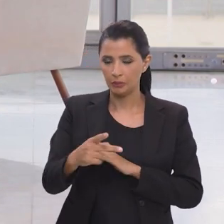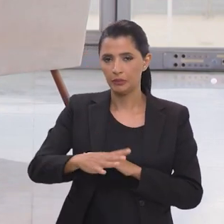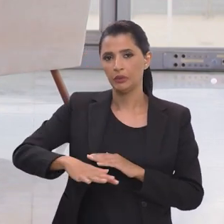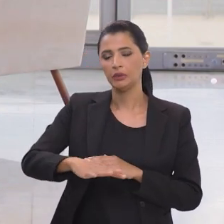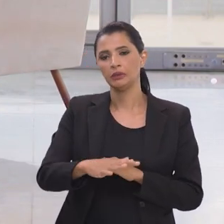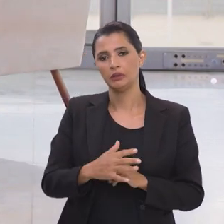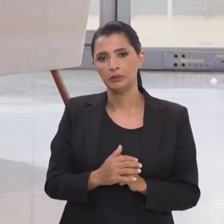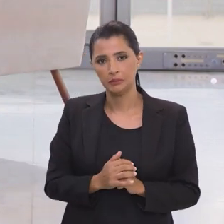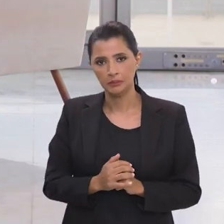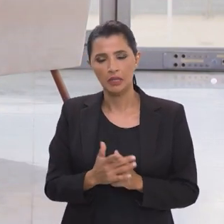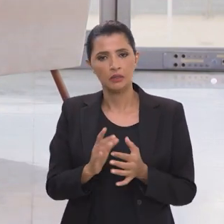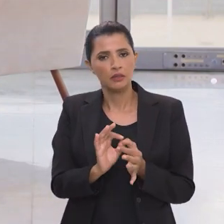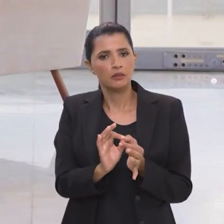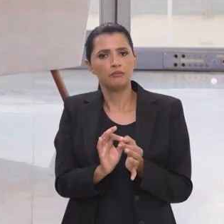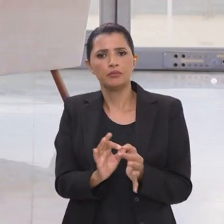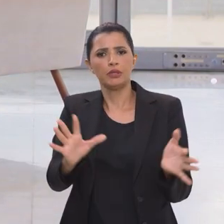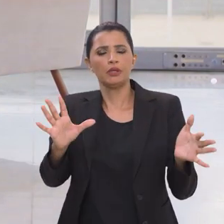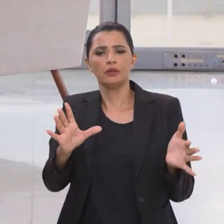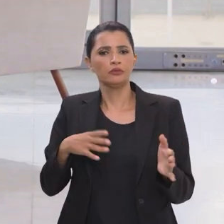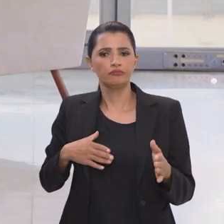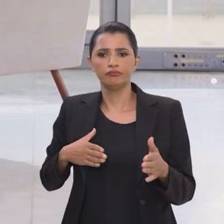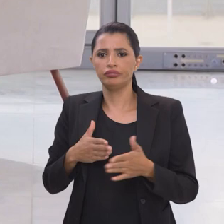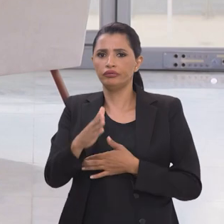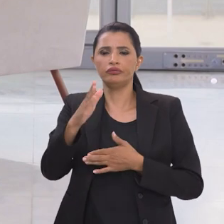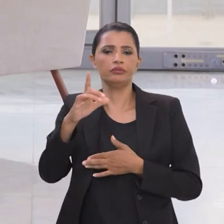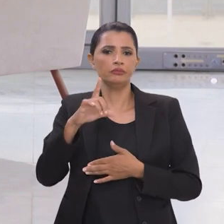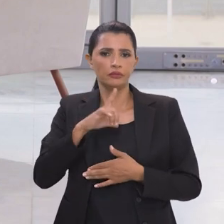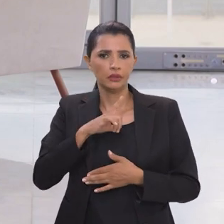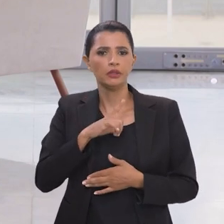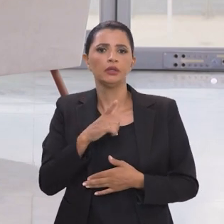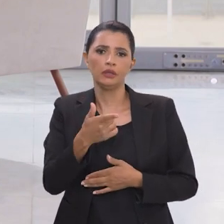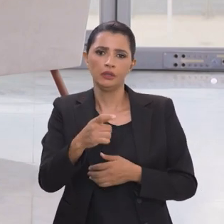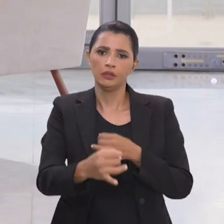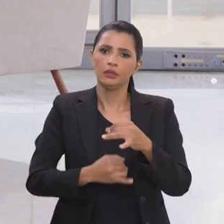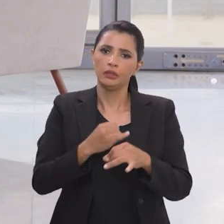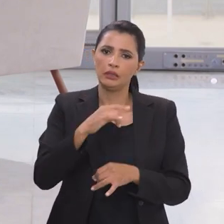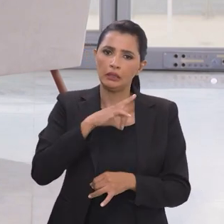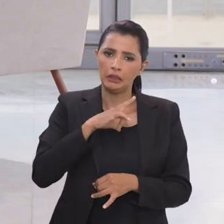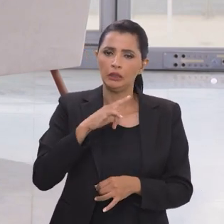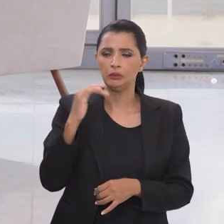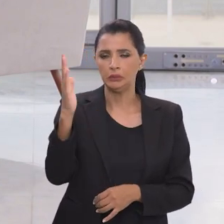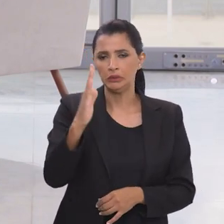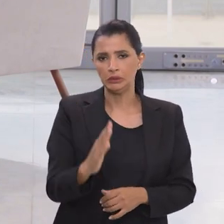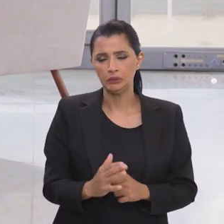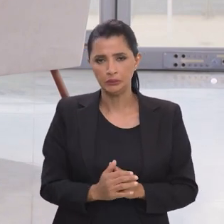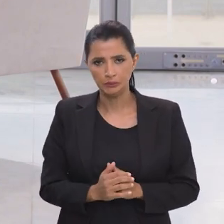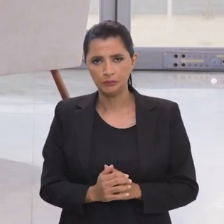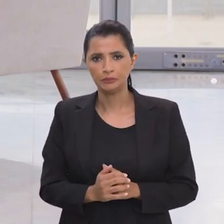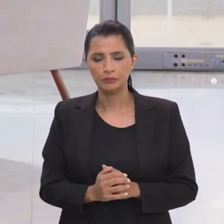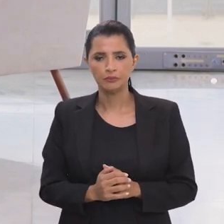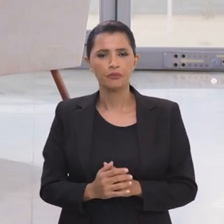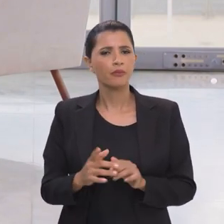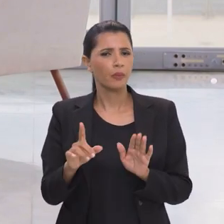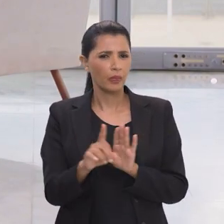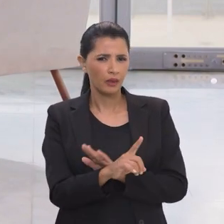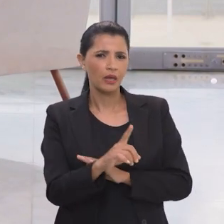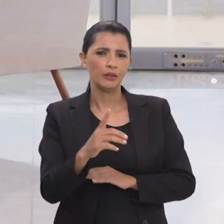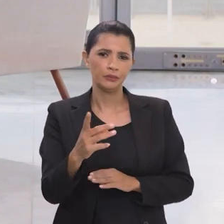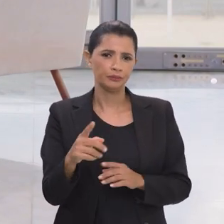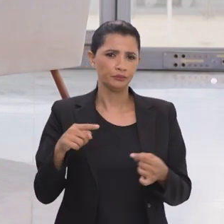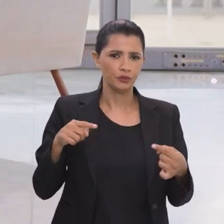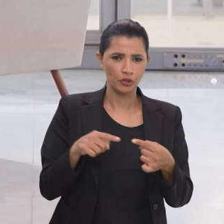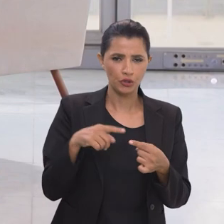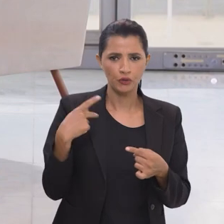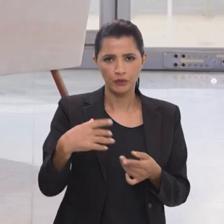regulação para essa liberdade sem limites que as plataformas tem no nosso país dentre as